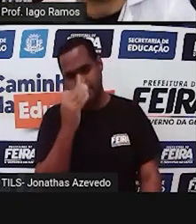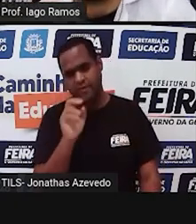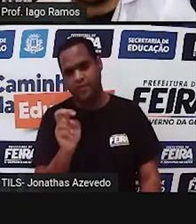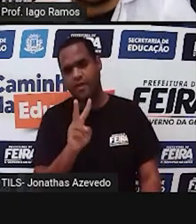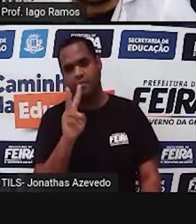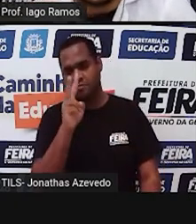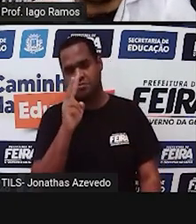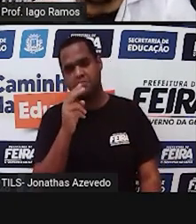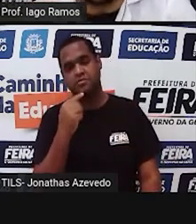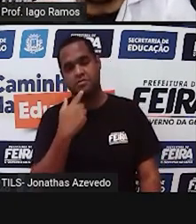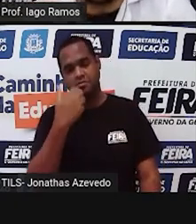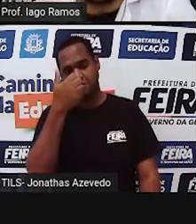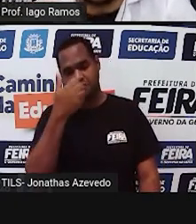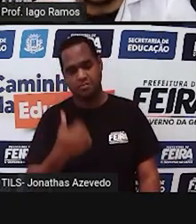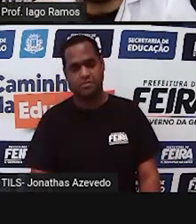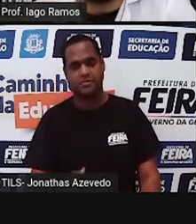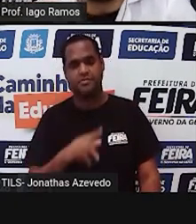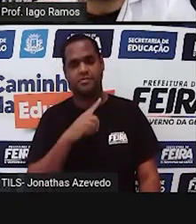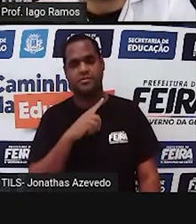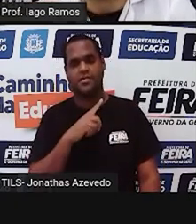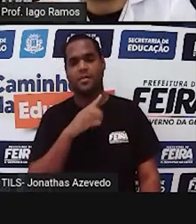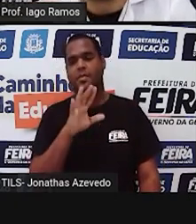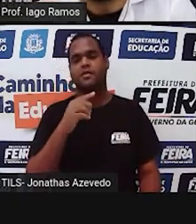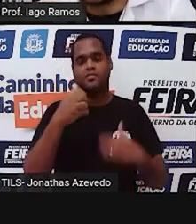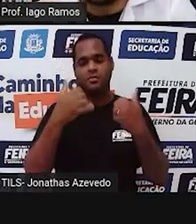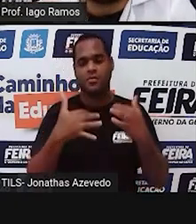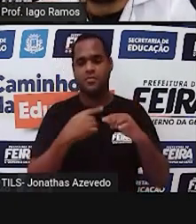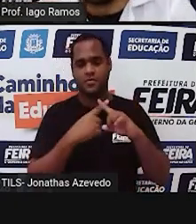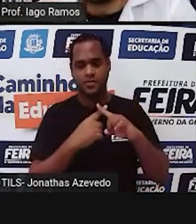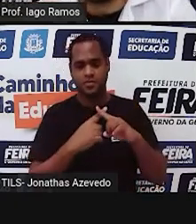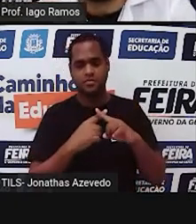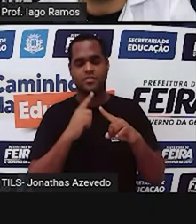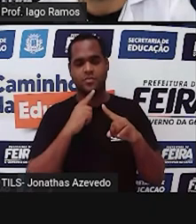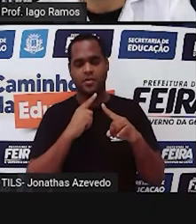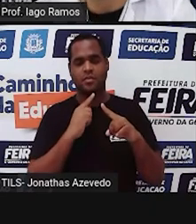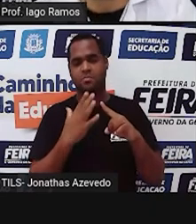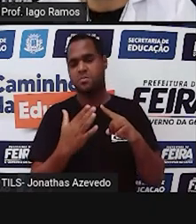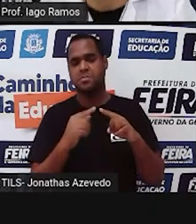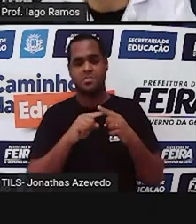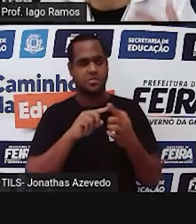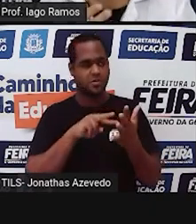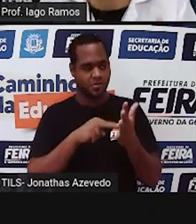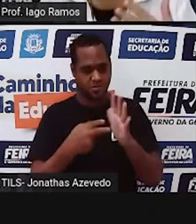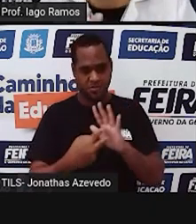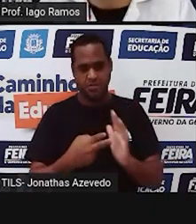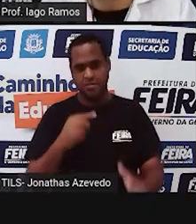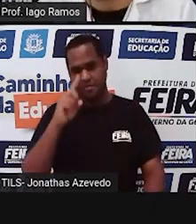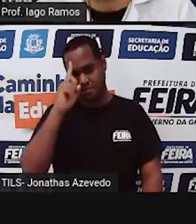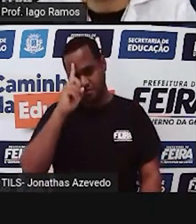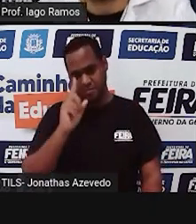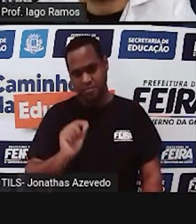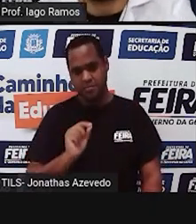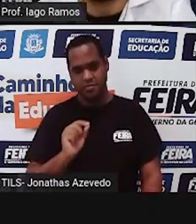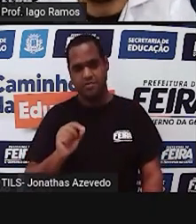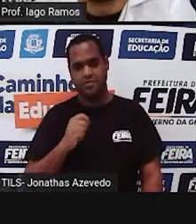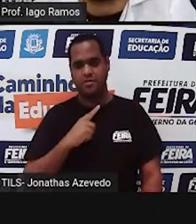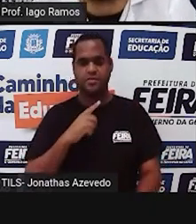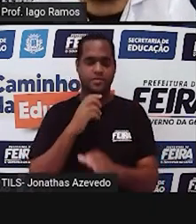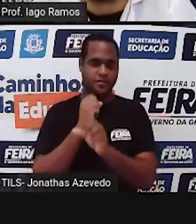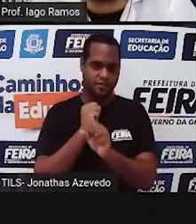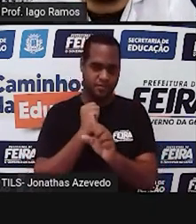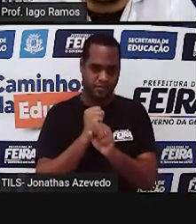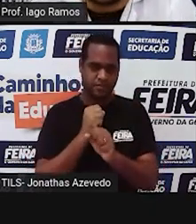você, tem um ângulo ali que foi chamado de X, significa que a gente não sabe qual é a medida desse ângulo.